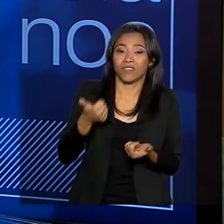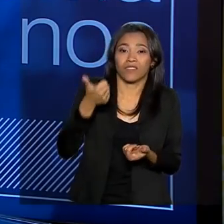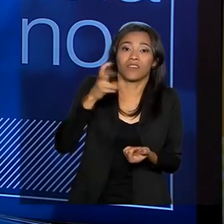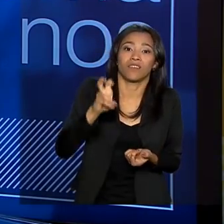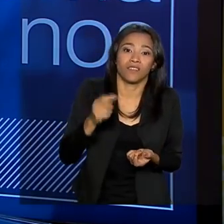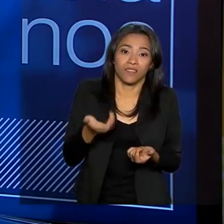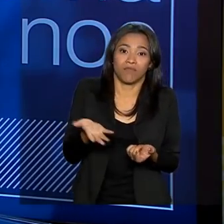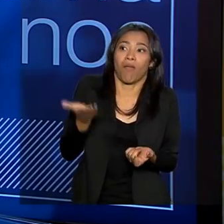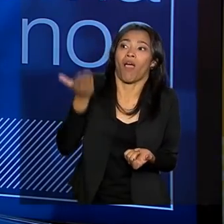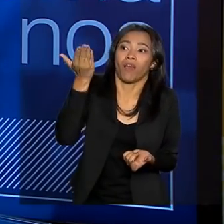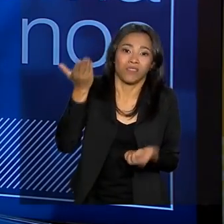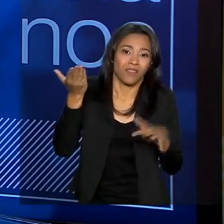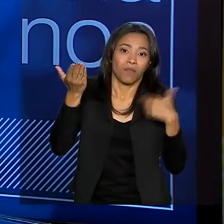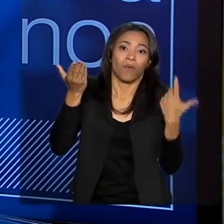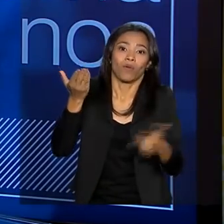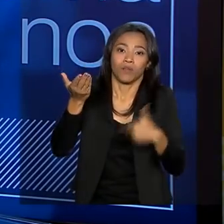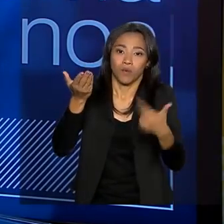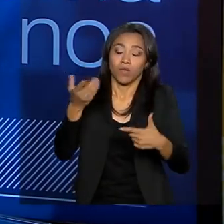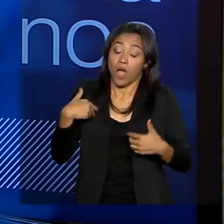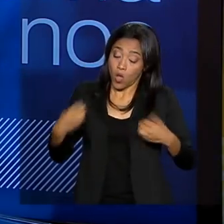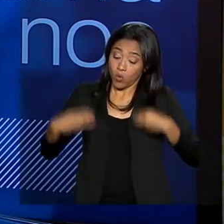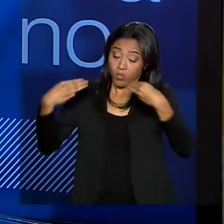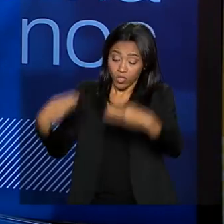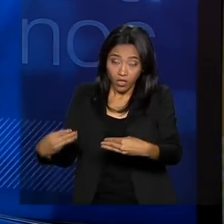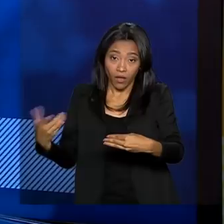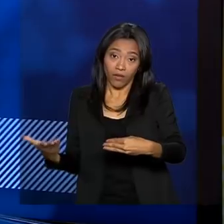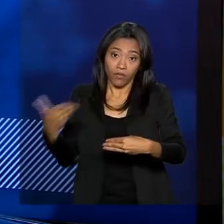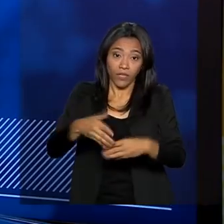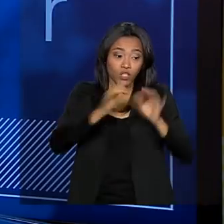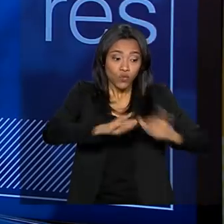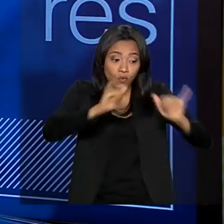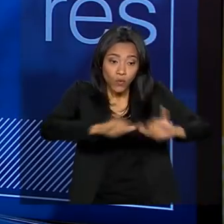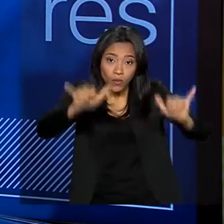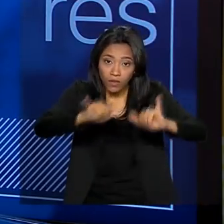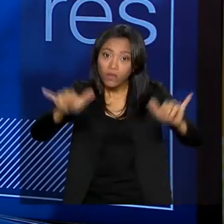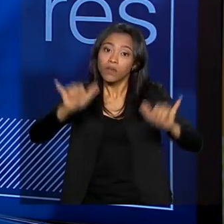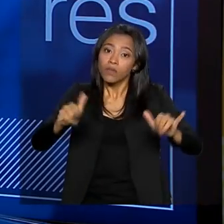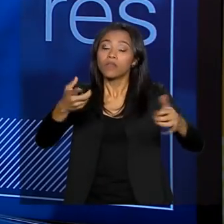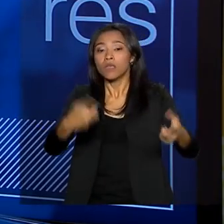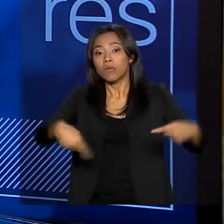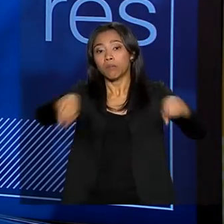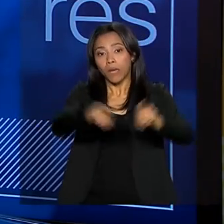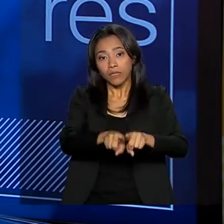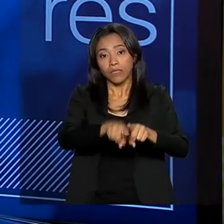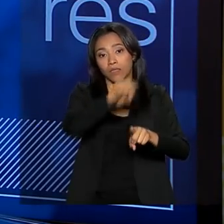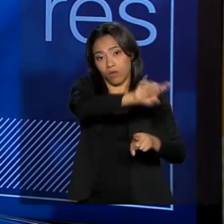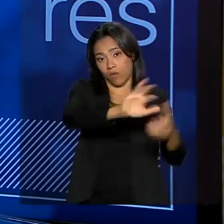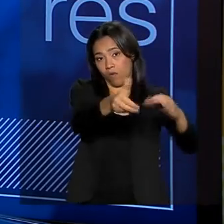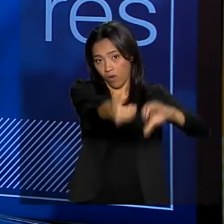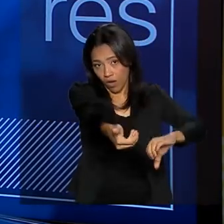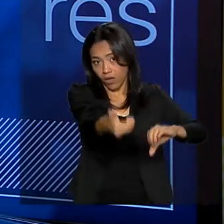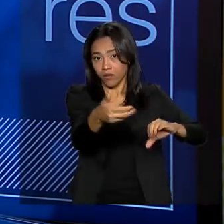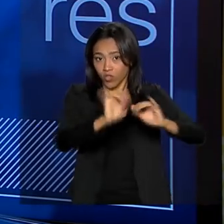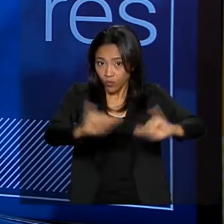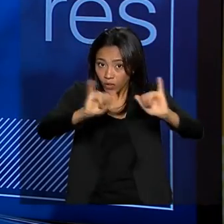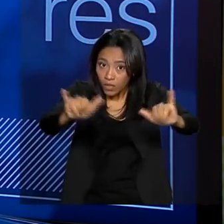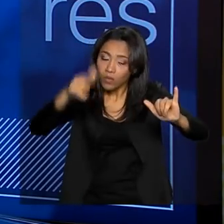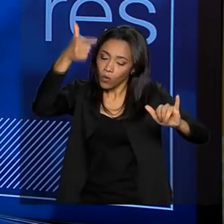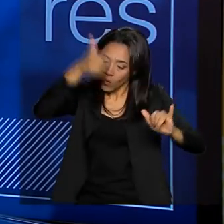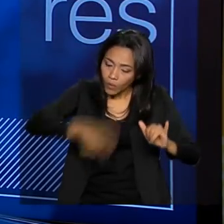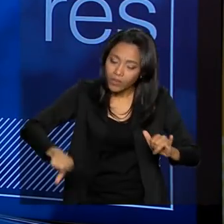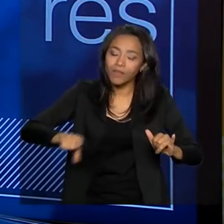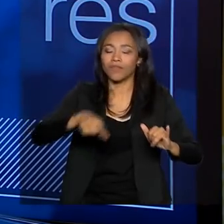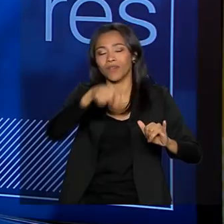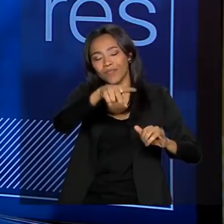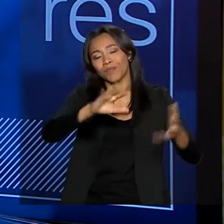até três anos de idade. Aí o Ministério vem com uma grande campanha em parceria com o Congresso Nacional. E aqui, Paulo, de novo o